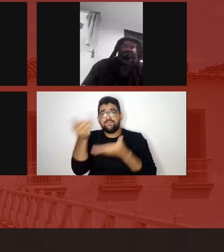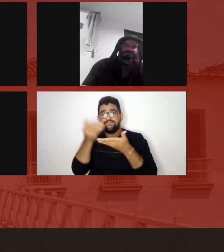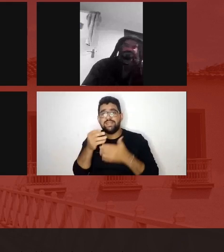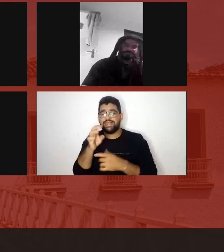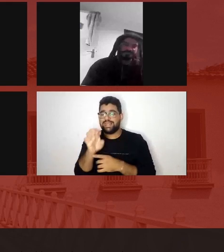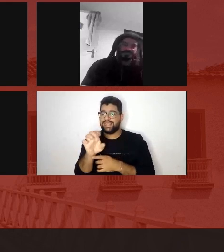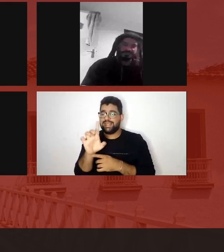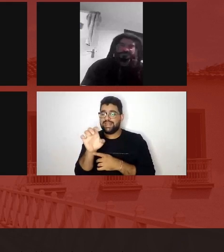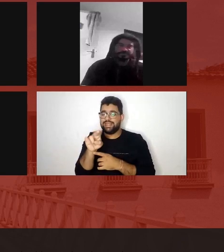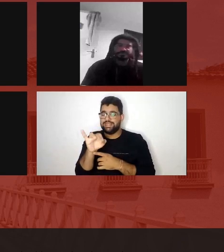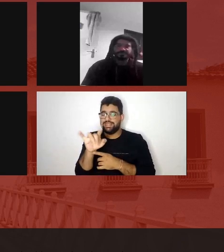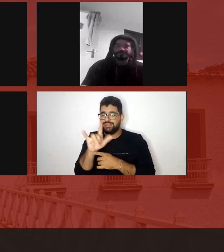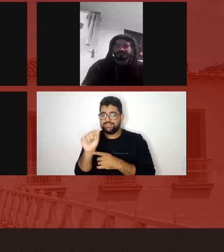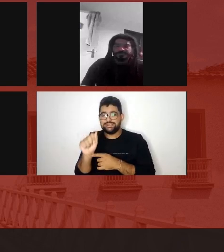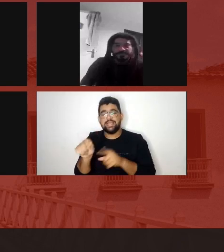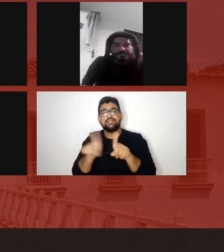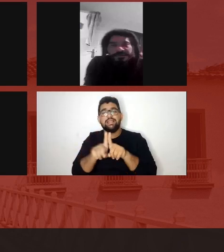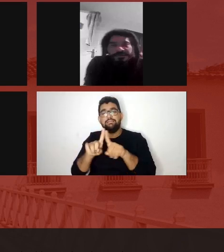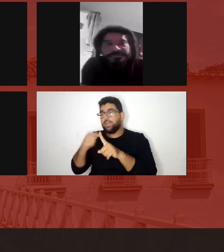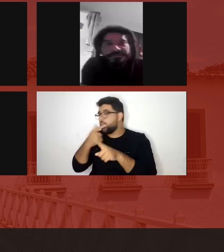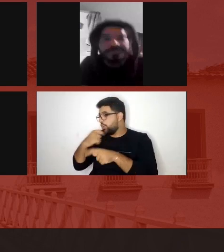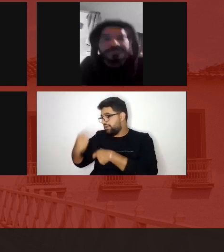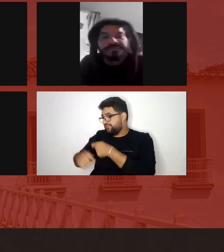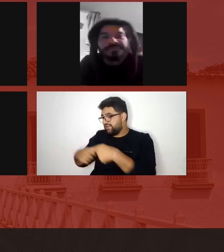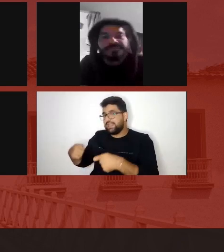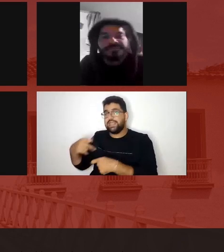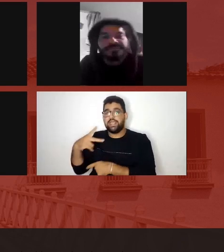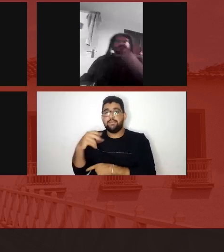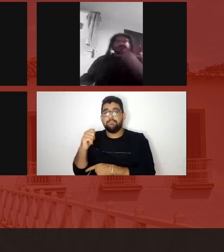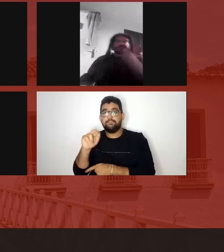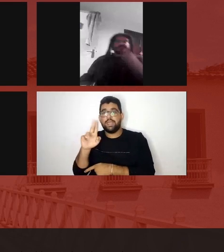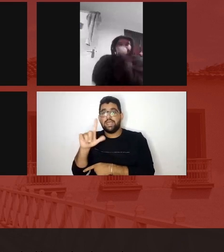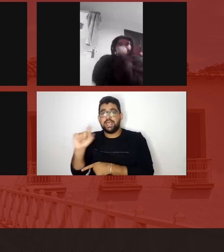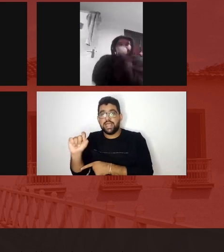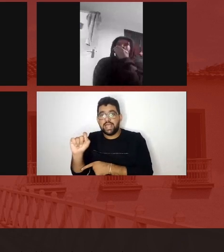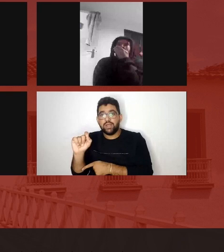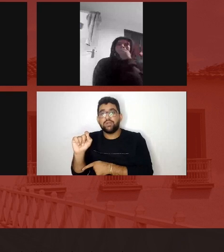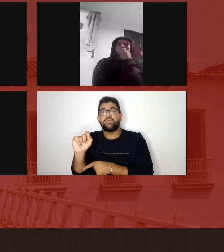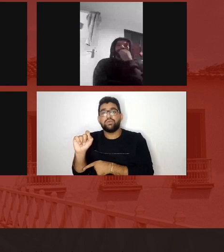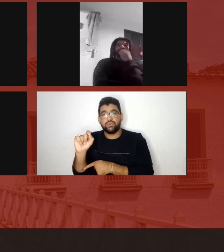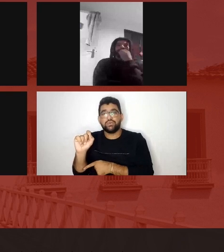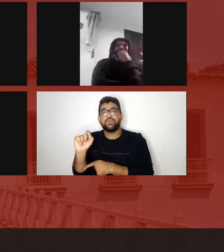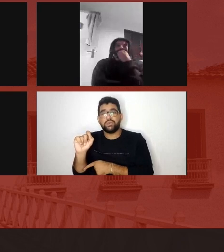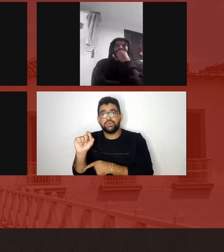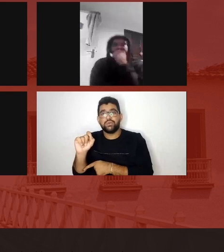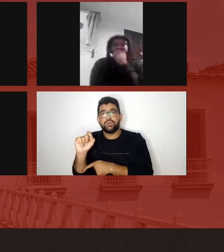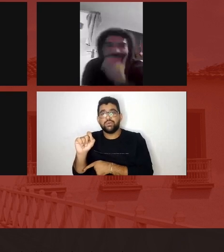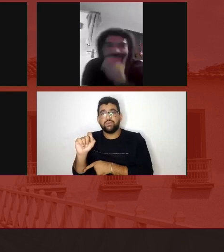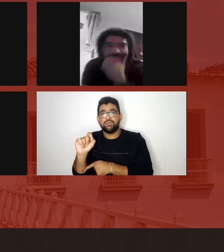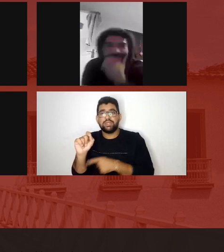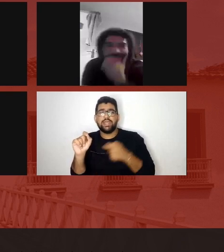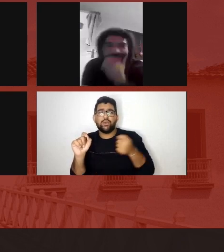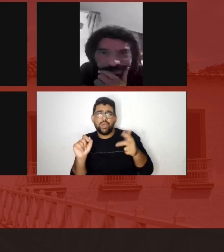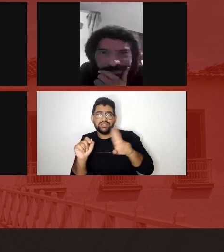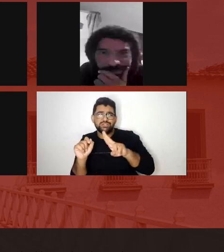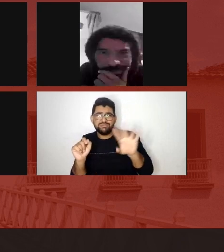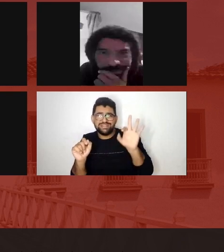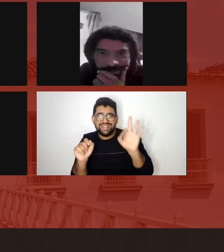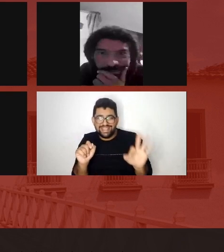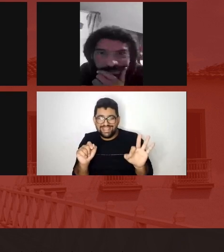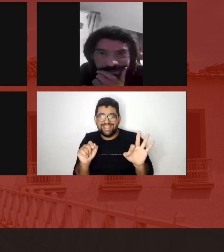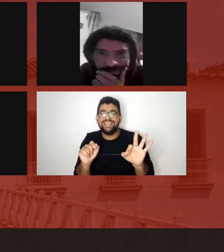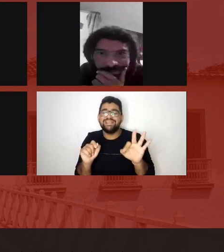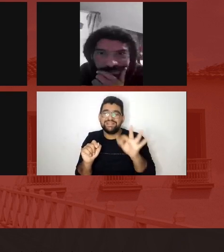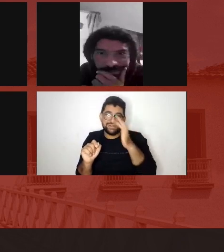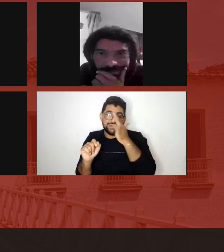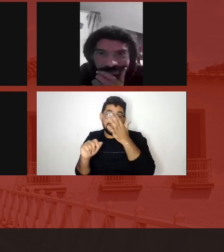da Mata, e pro Frei Paulo, Sérgio Cantanhê de Ferreira, quase acertei, Frei Paulo, e